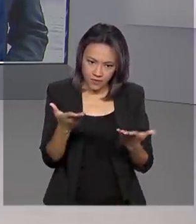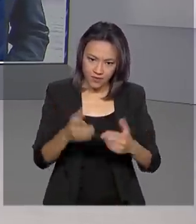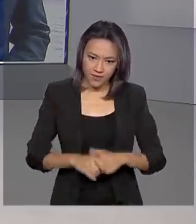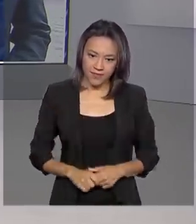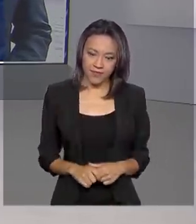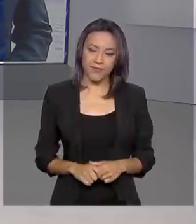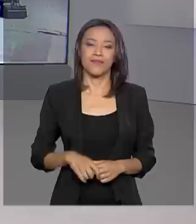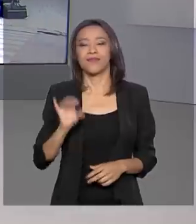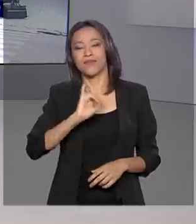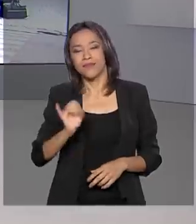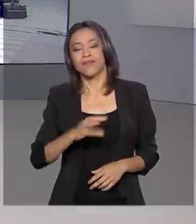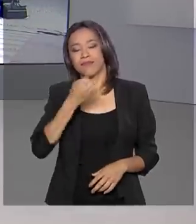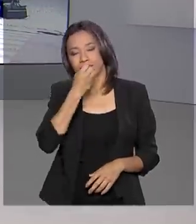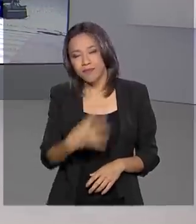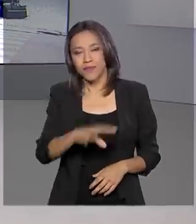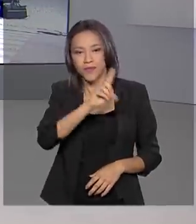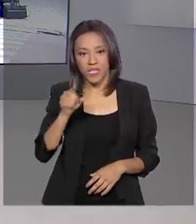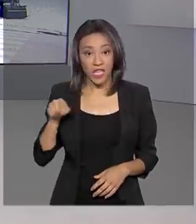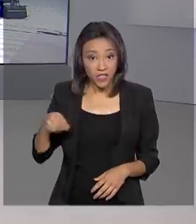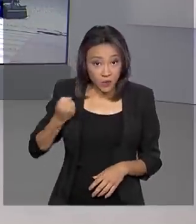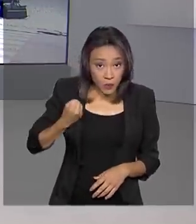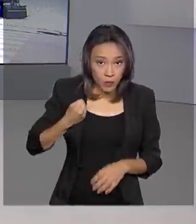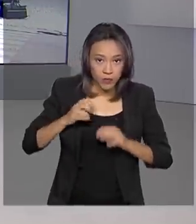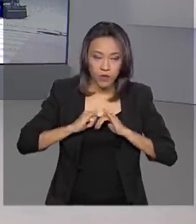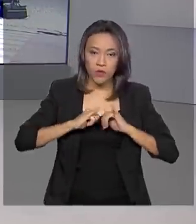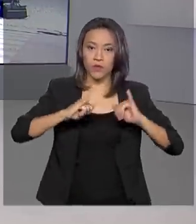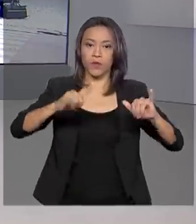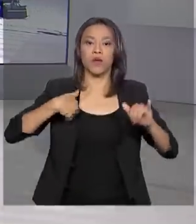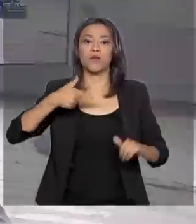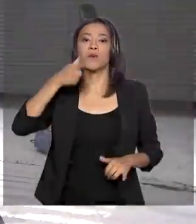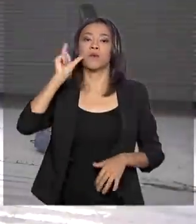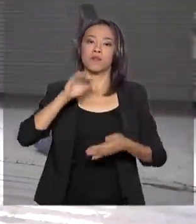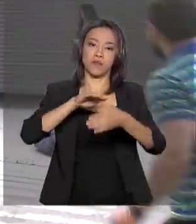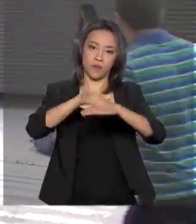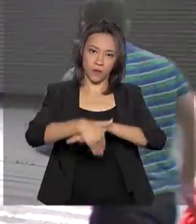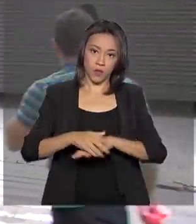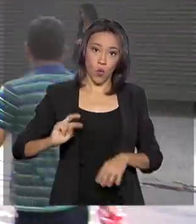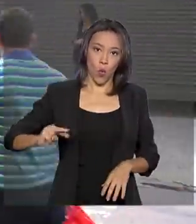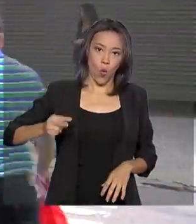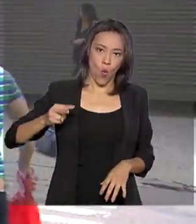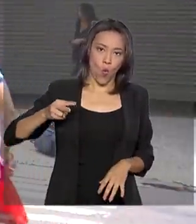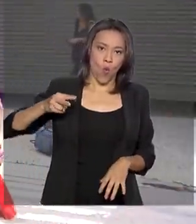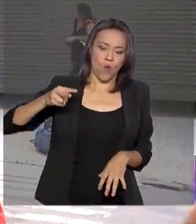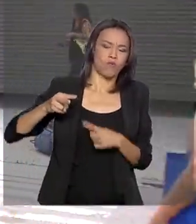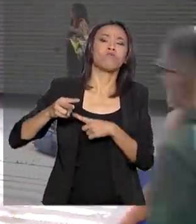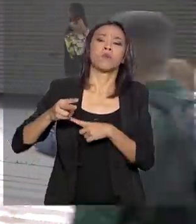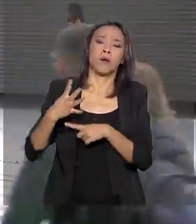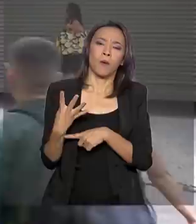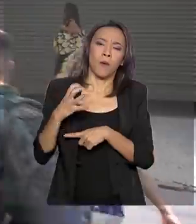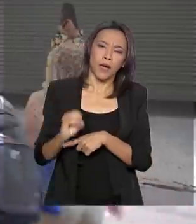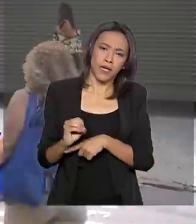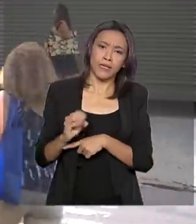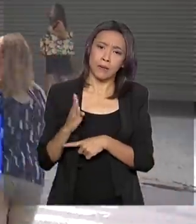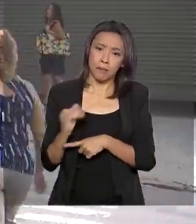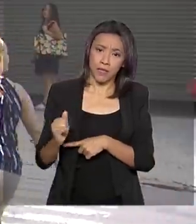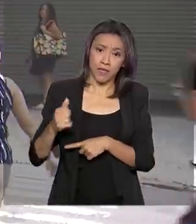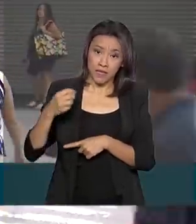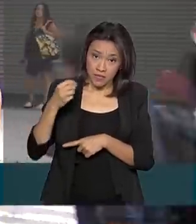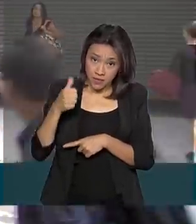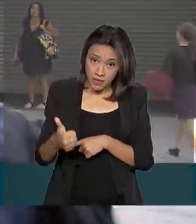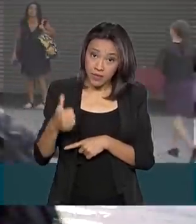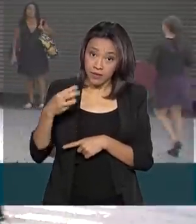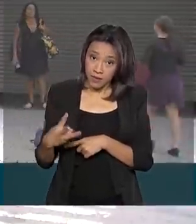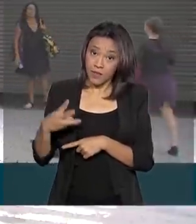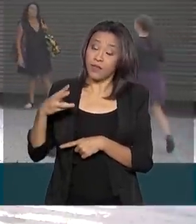Olá, Renata. Bom dia. Esses números foram divulgados ontem à noite. O lucro da Petrobras foi de 40 bilhões e 137 milhões de